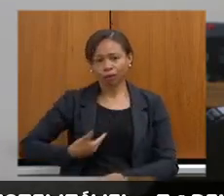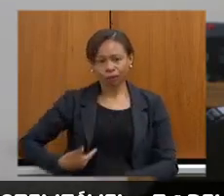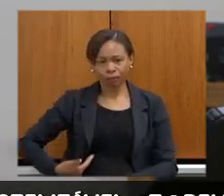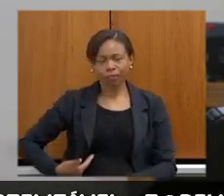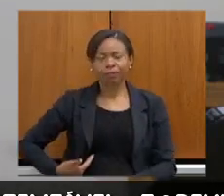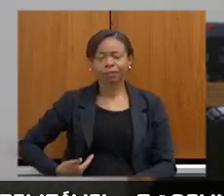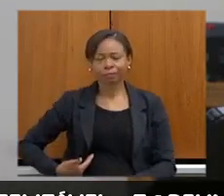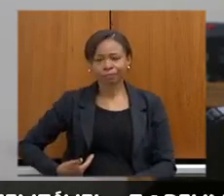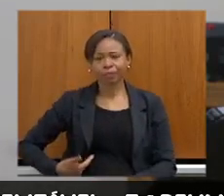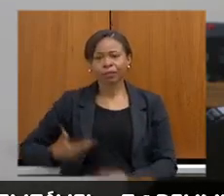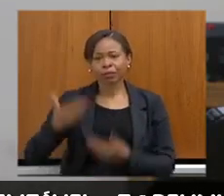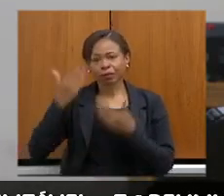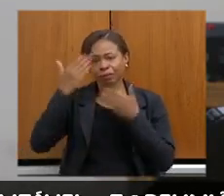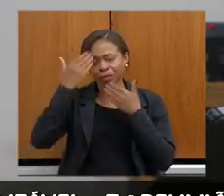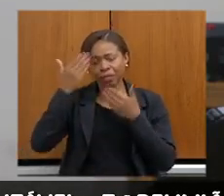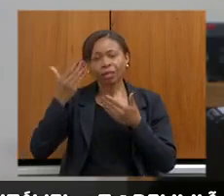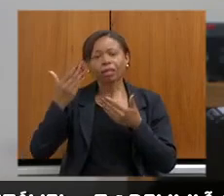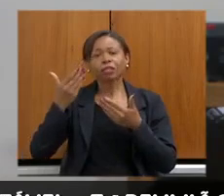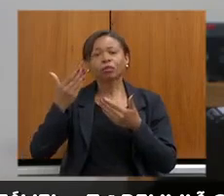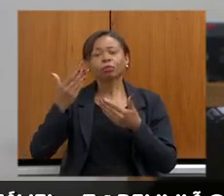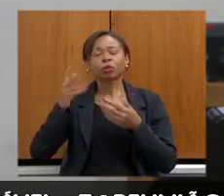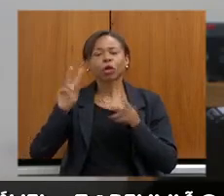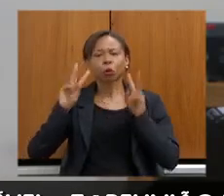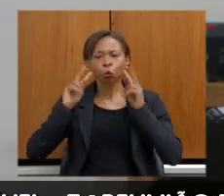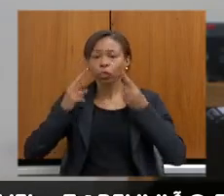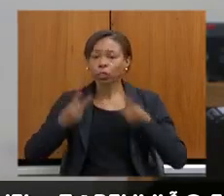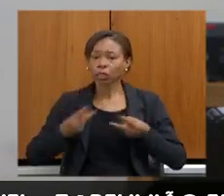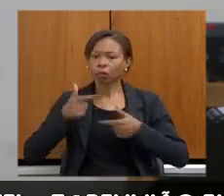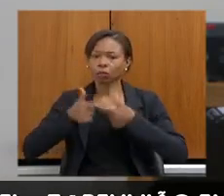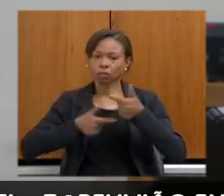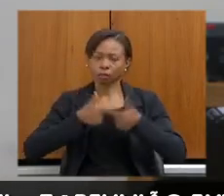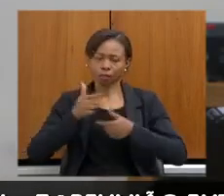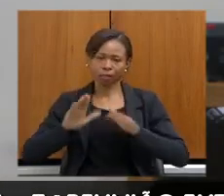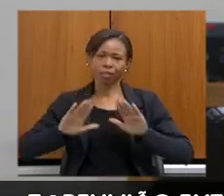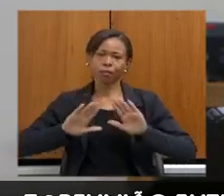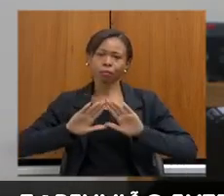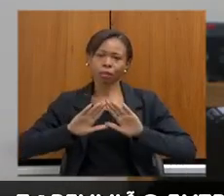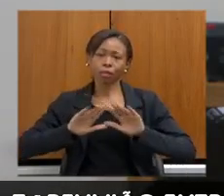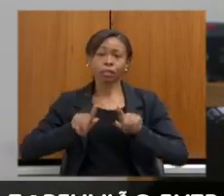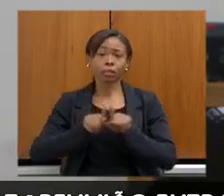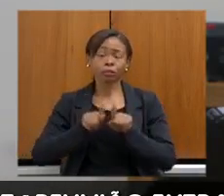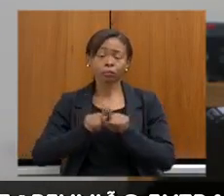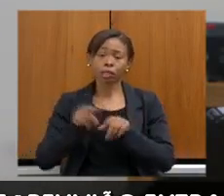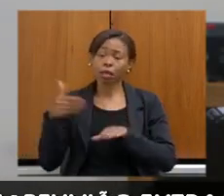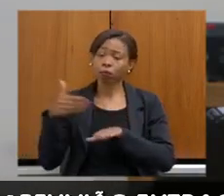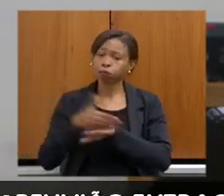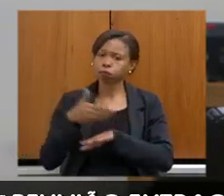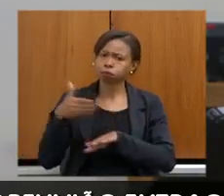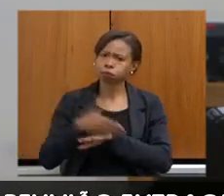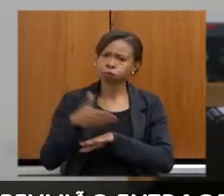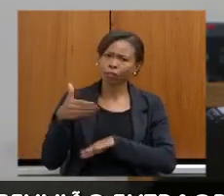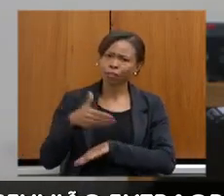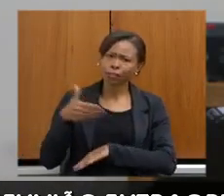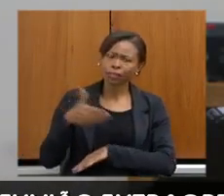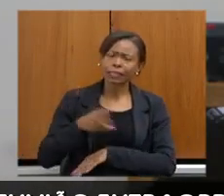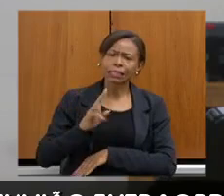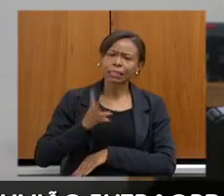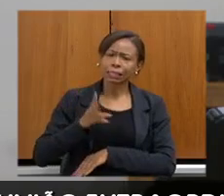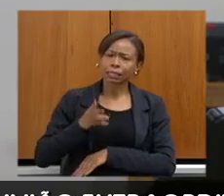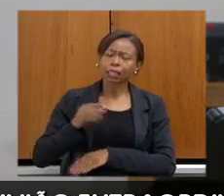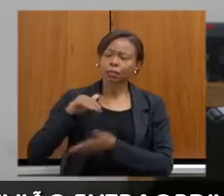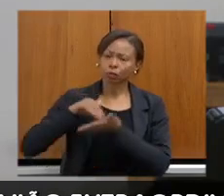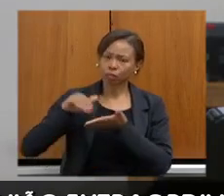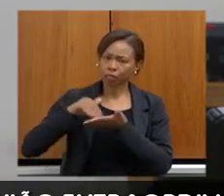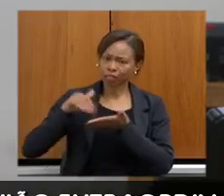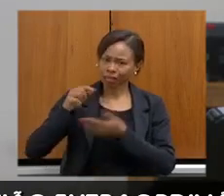reconhecimento do trabalho da Assembleia Legislativa e a presença constante desses secretários nessa